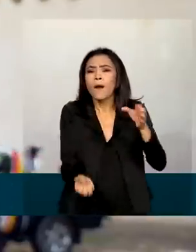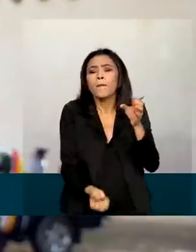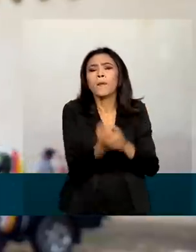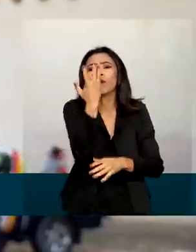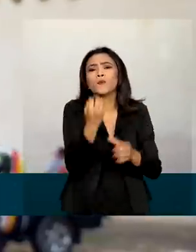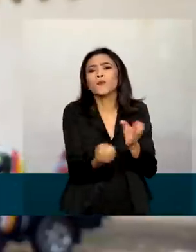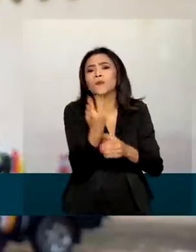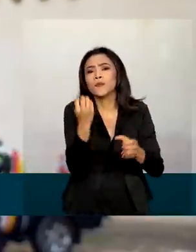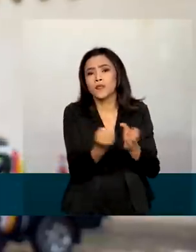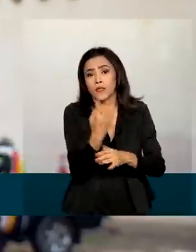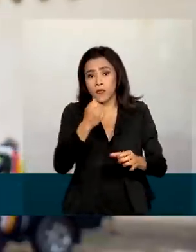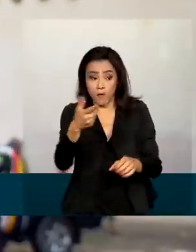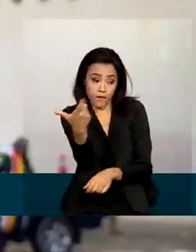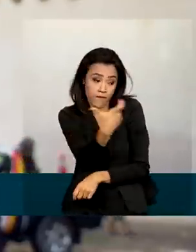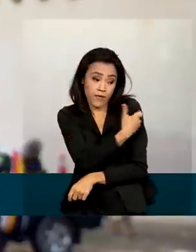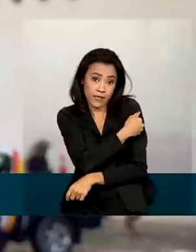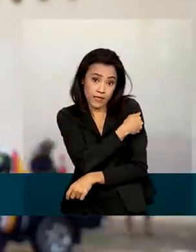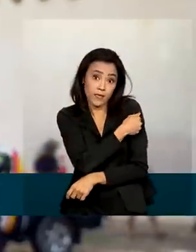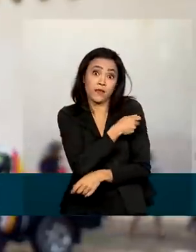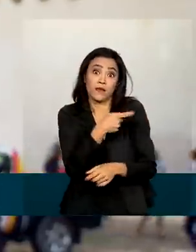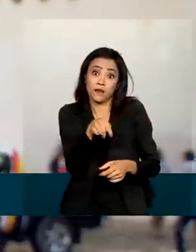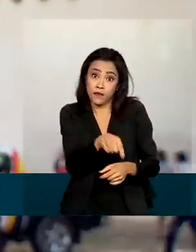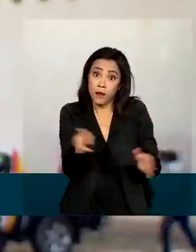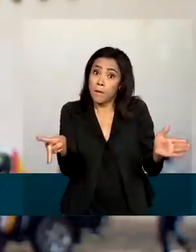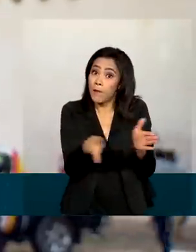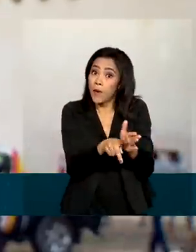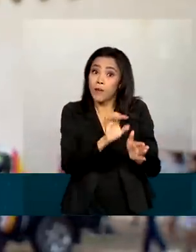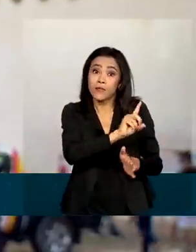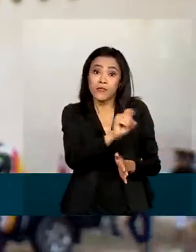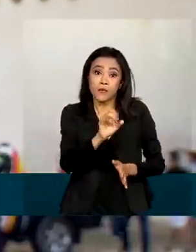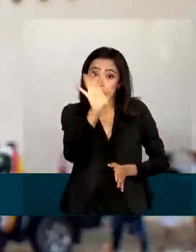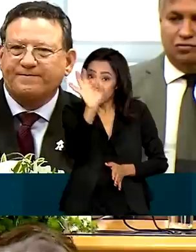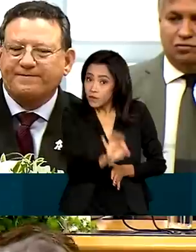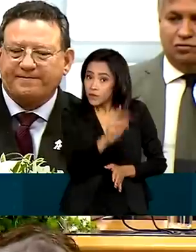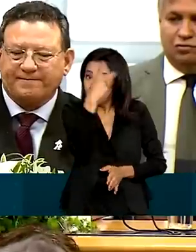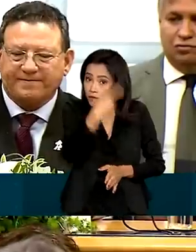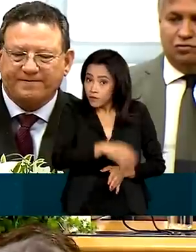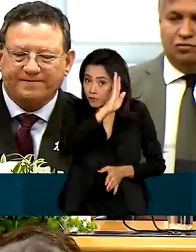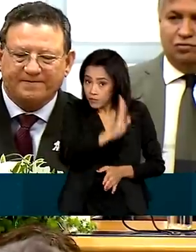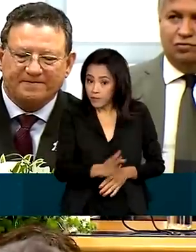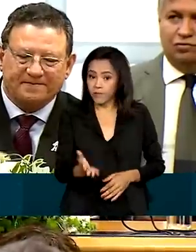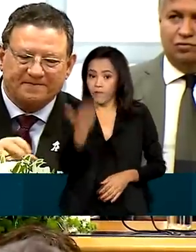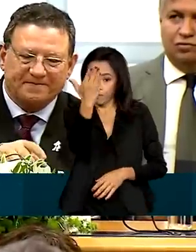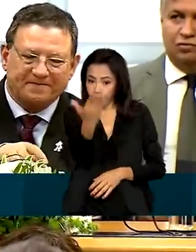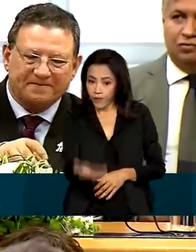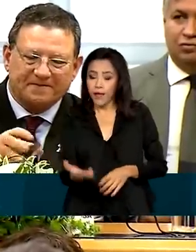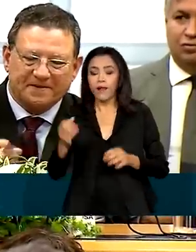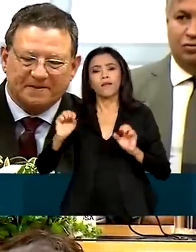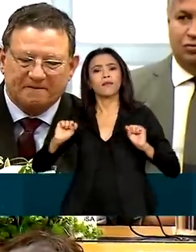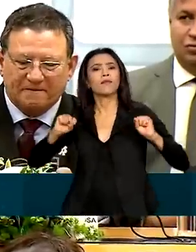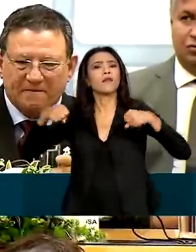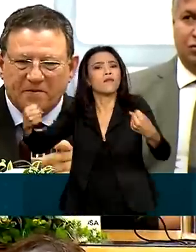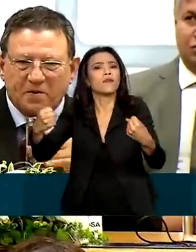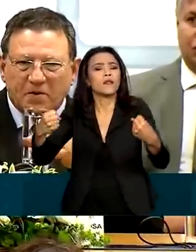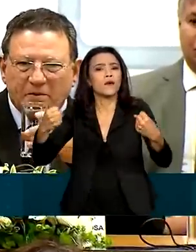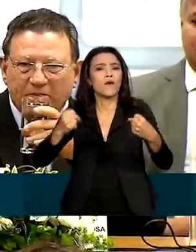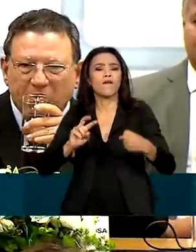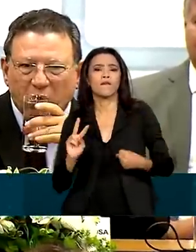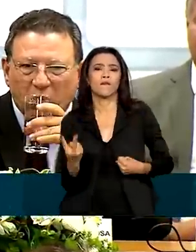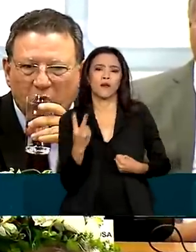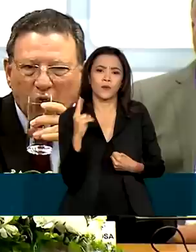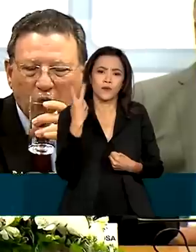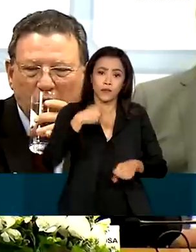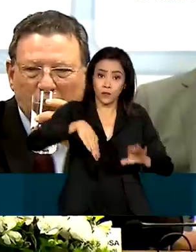contra a Covid-19 de forma 100% nacional. Nízia defendeu a valorização do Programa